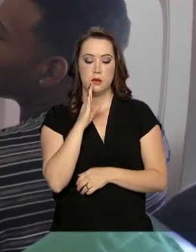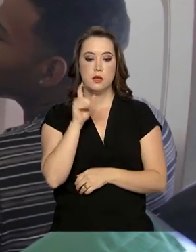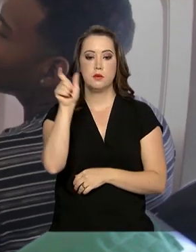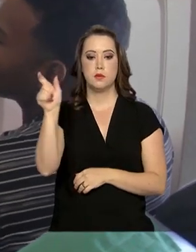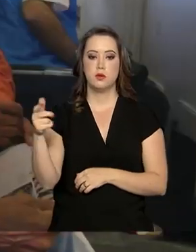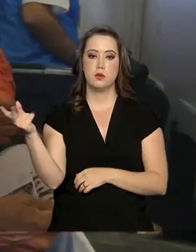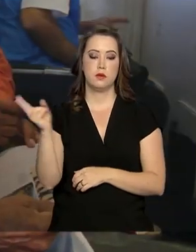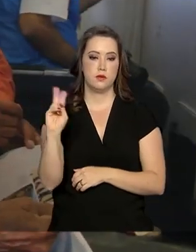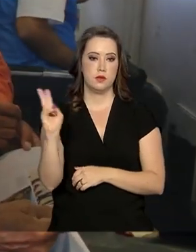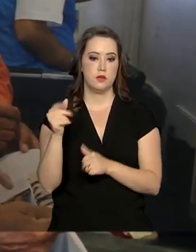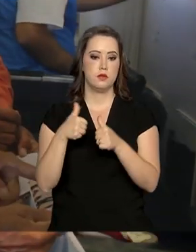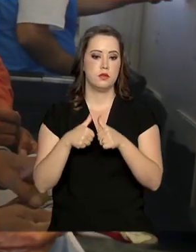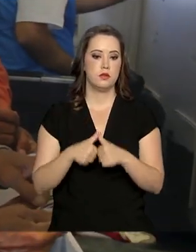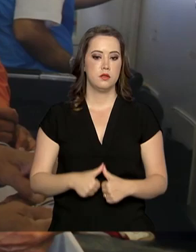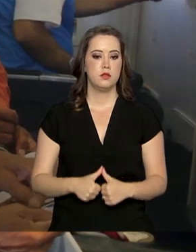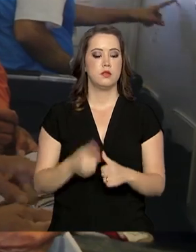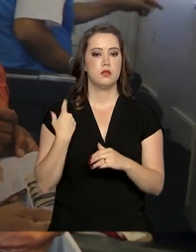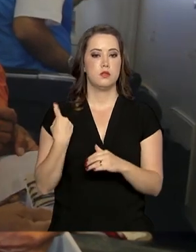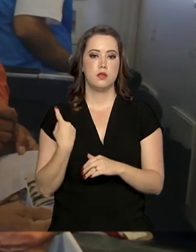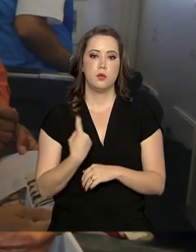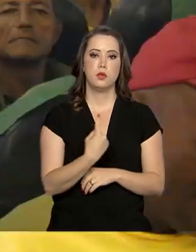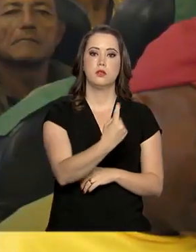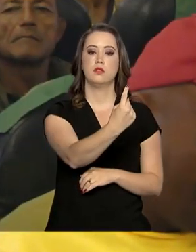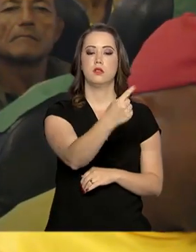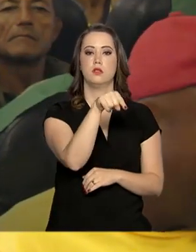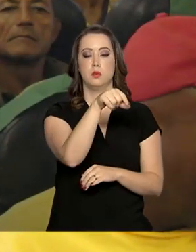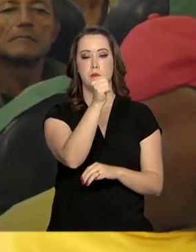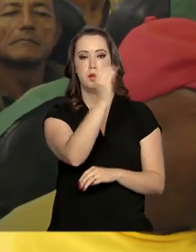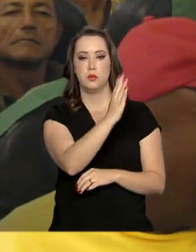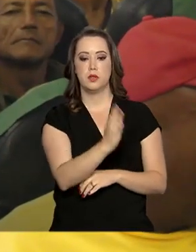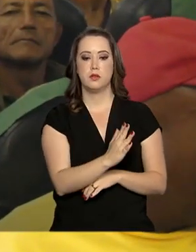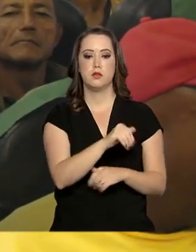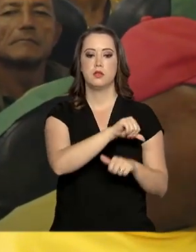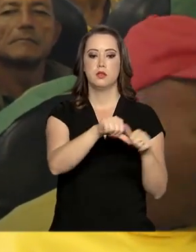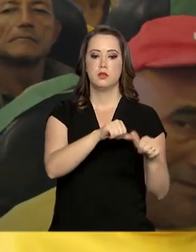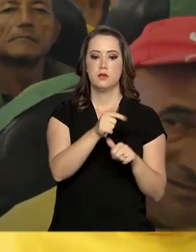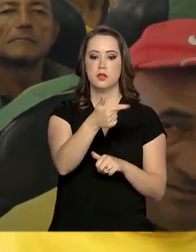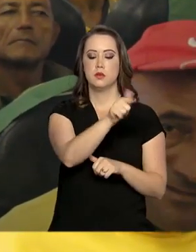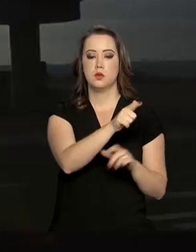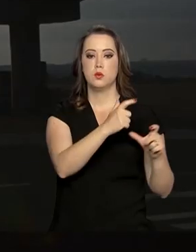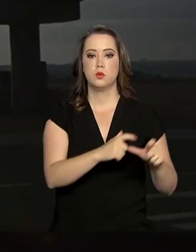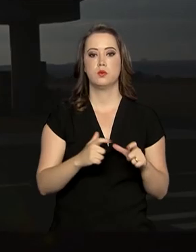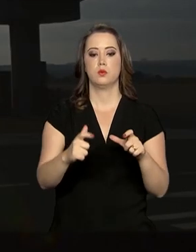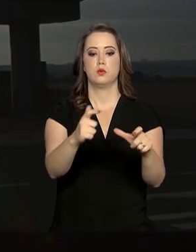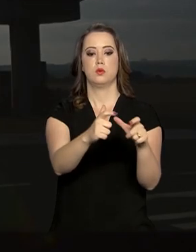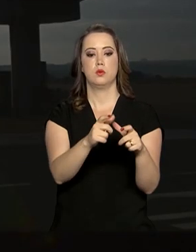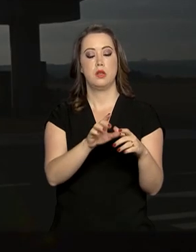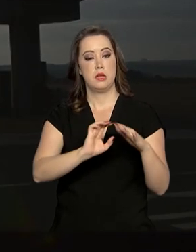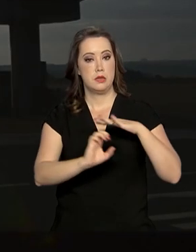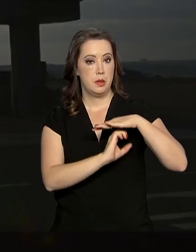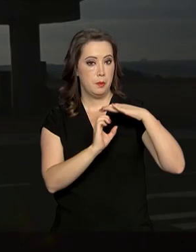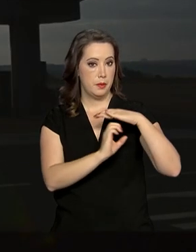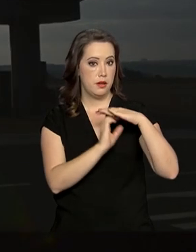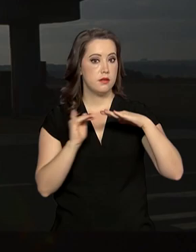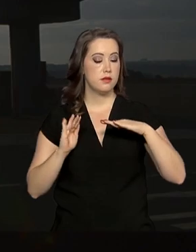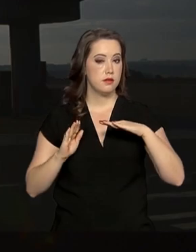venezuelanos que estão no processo de interiorização, que é a transferência para outros estados. As grandes companhias aéreas oferecem